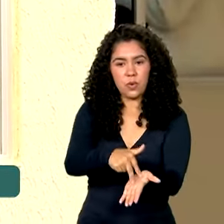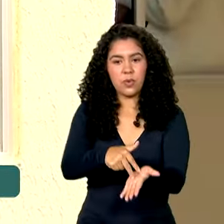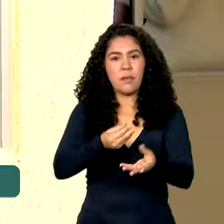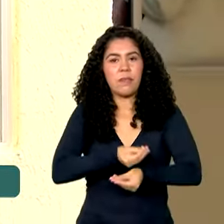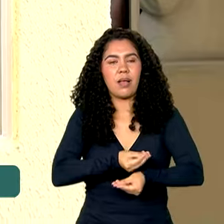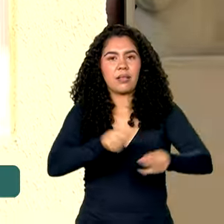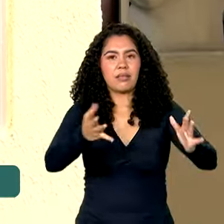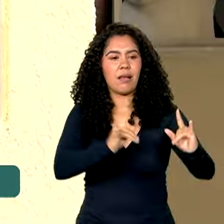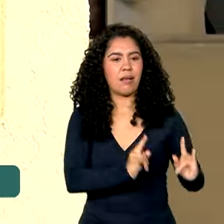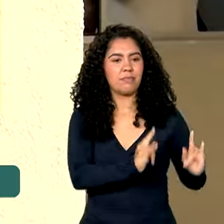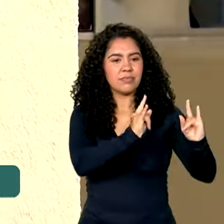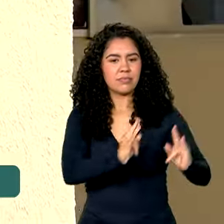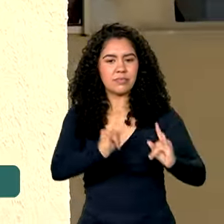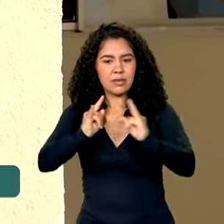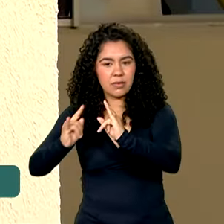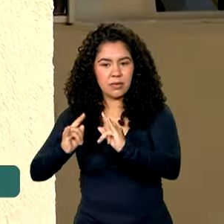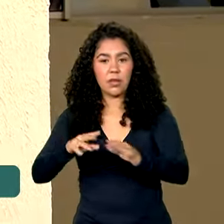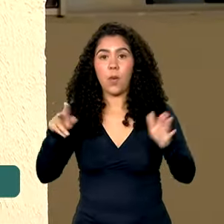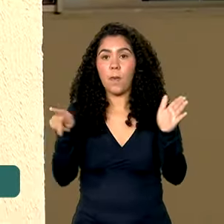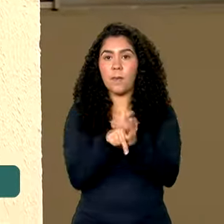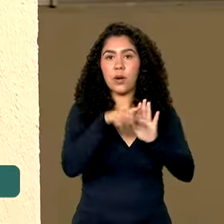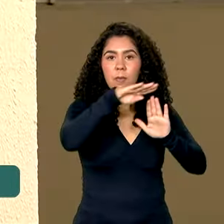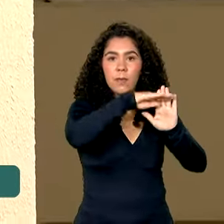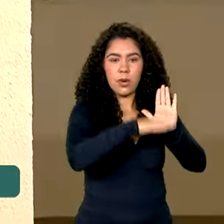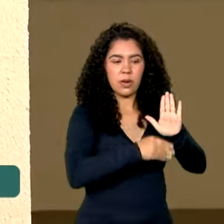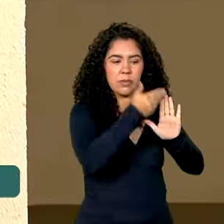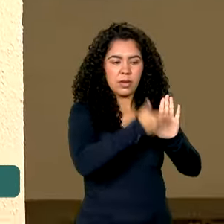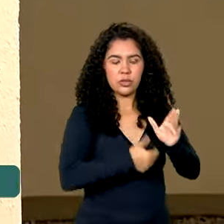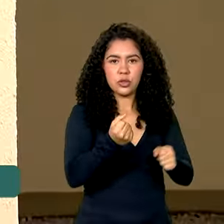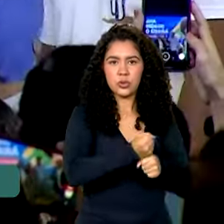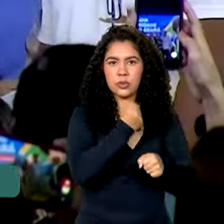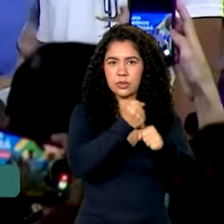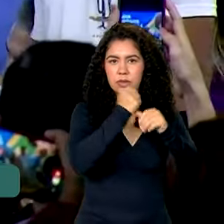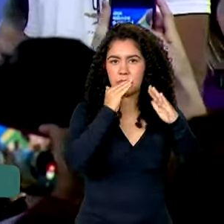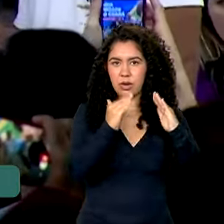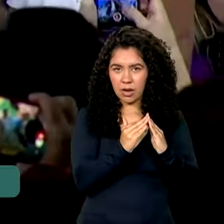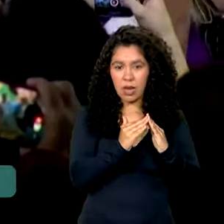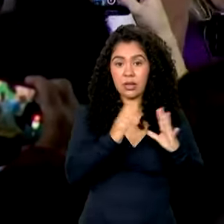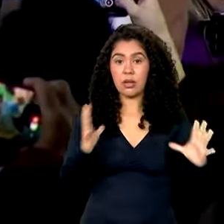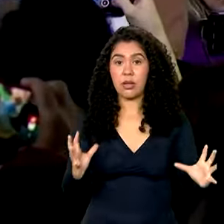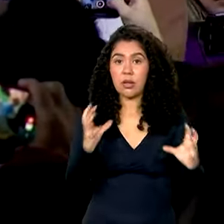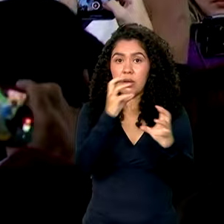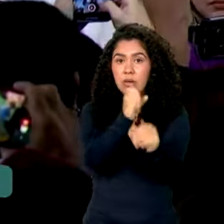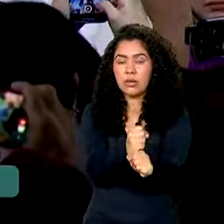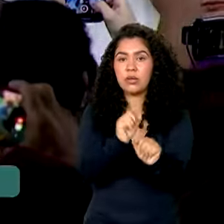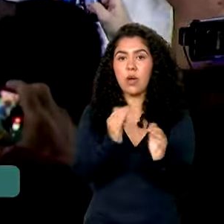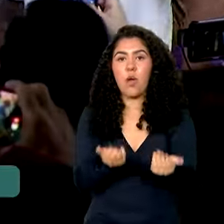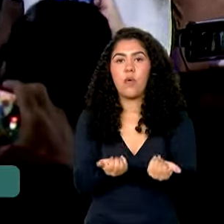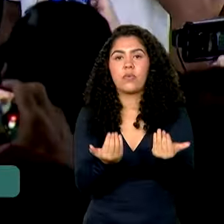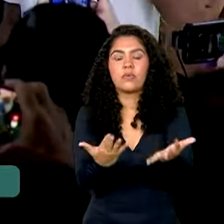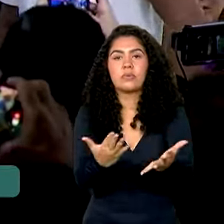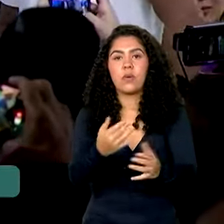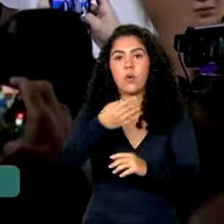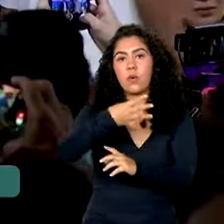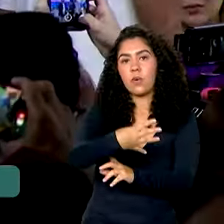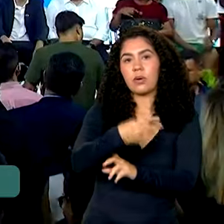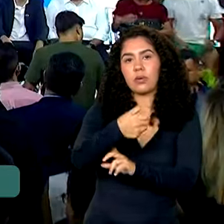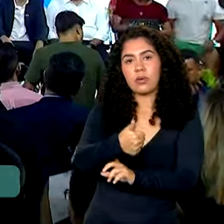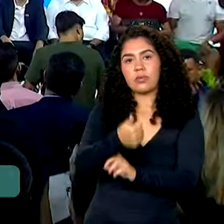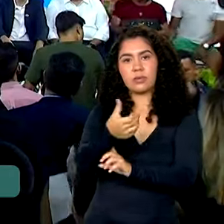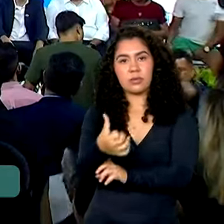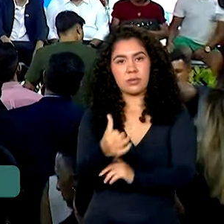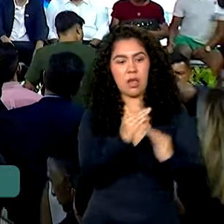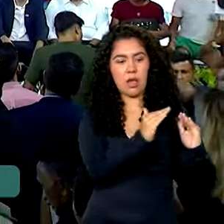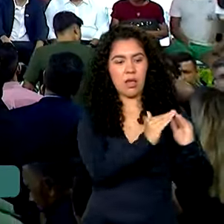habitacionais financiadas pelo programa Minha Casa Minha Vida. Ao todo, foram entregues 416